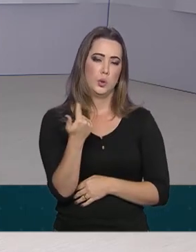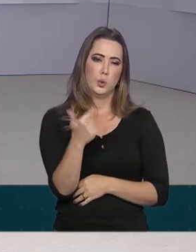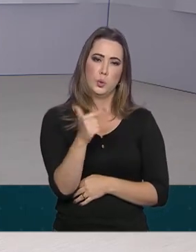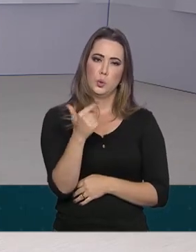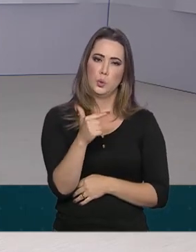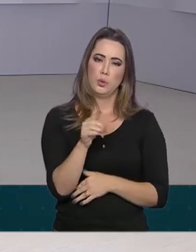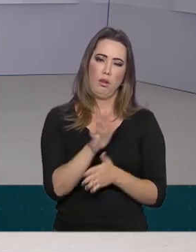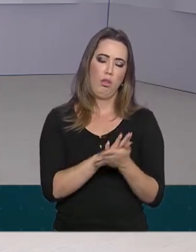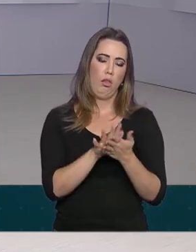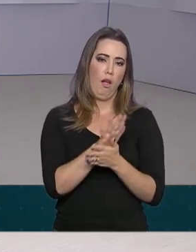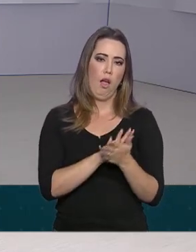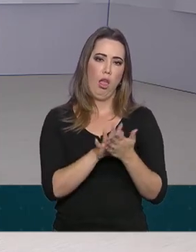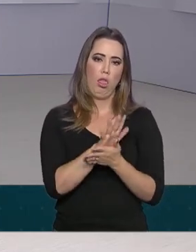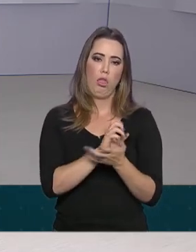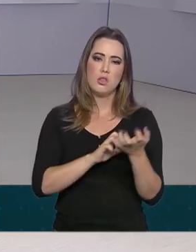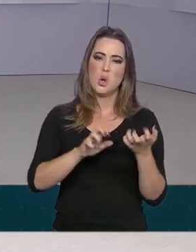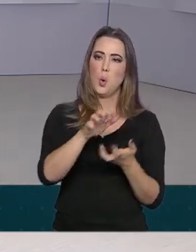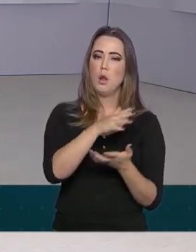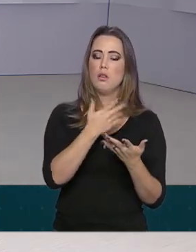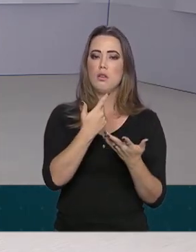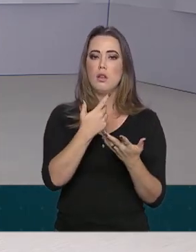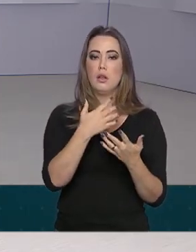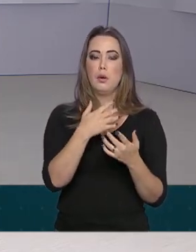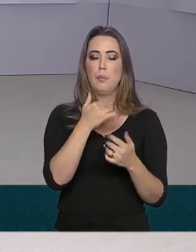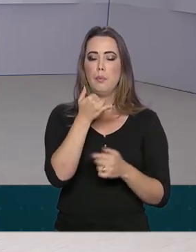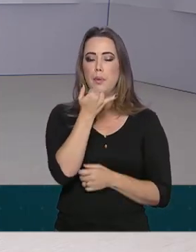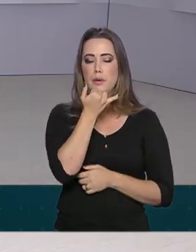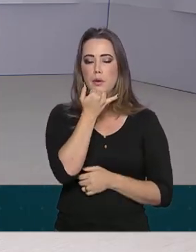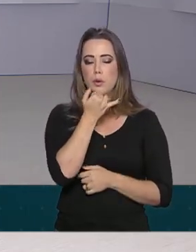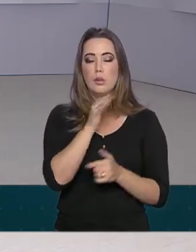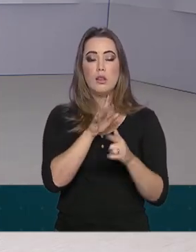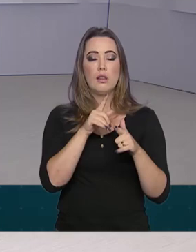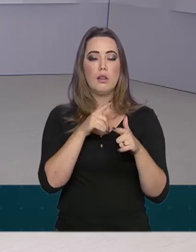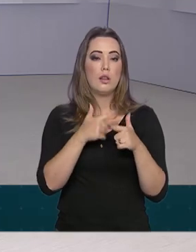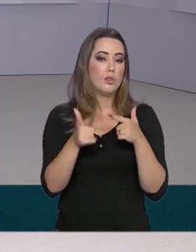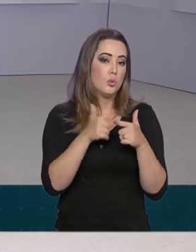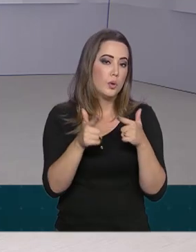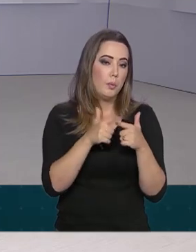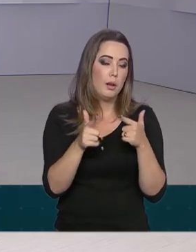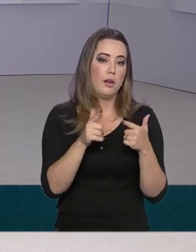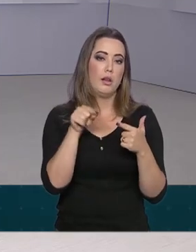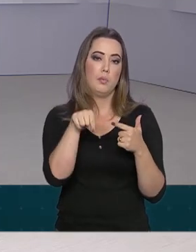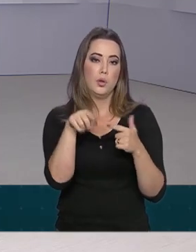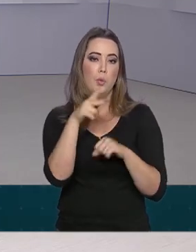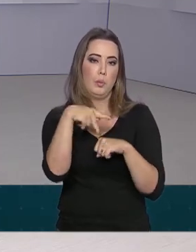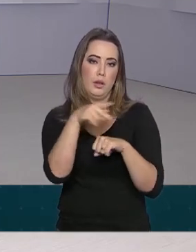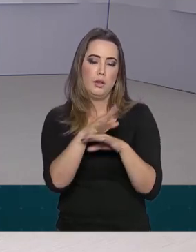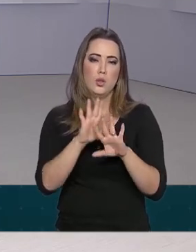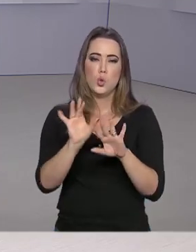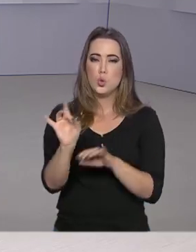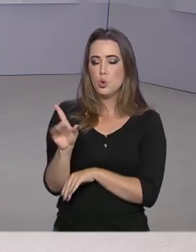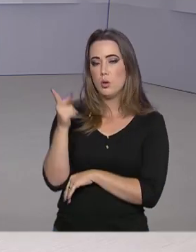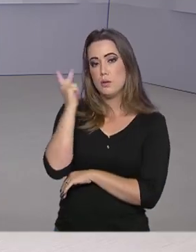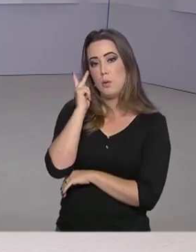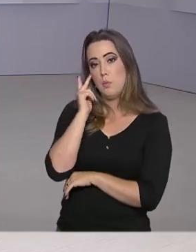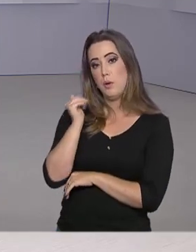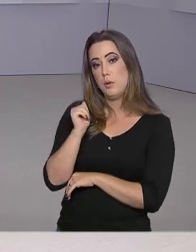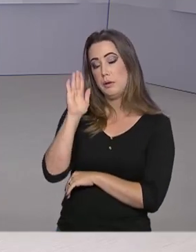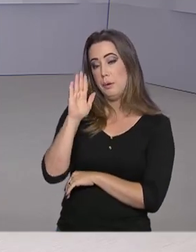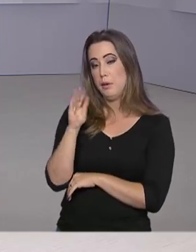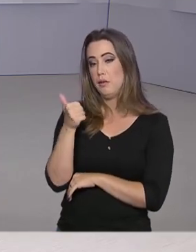não há elementos que indiquem a circulação do coronavírus no país. São Paulo concentra o maior número de casos investigados,